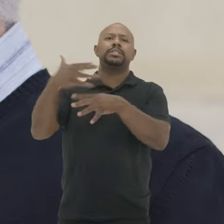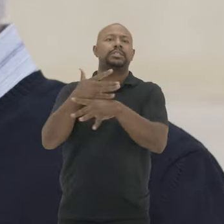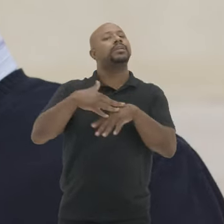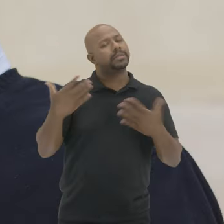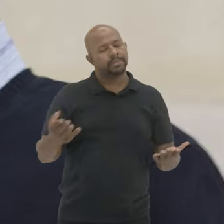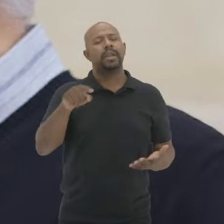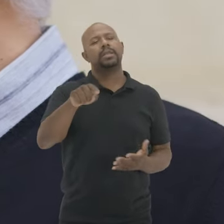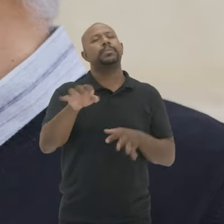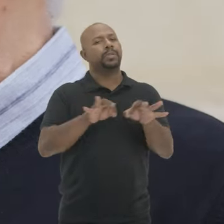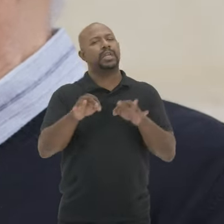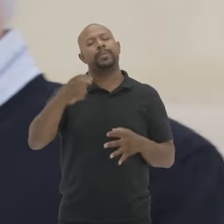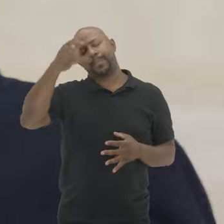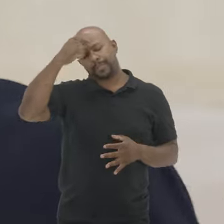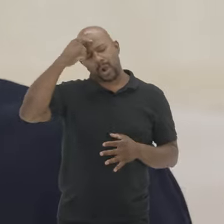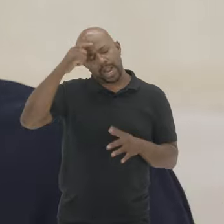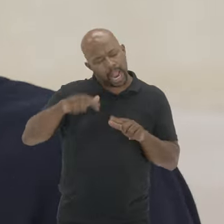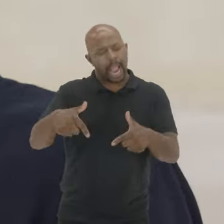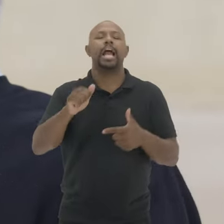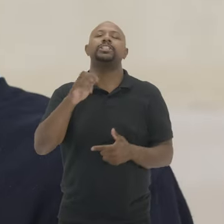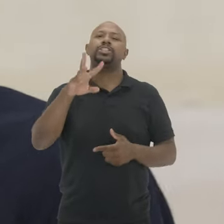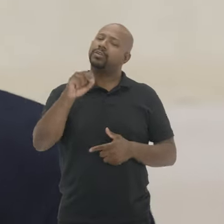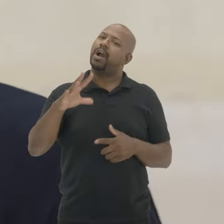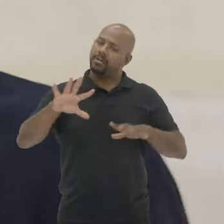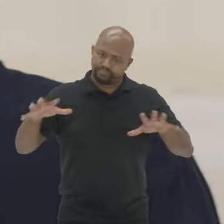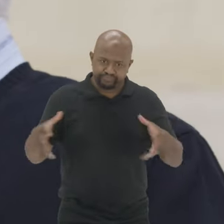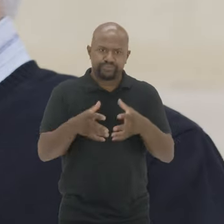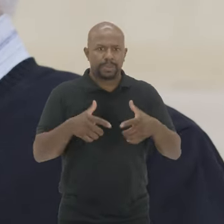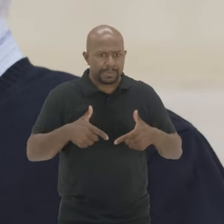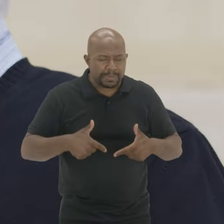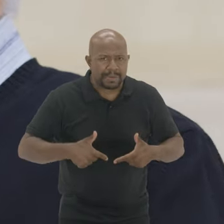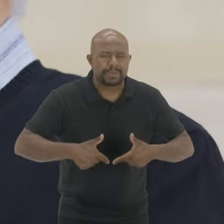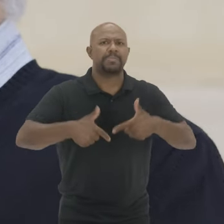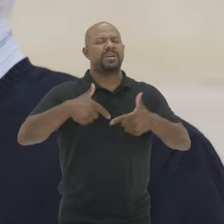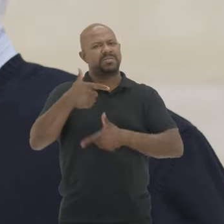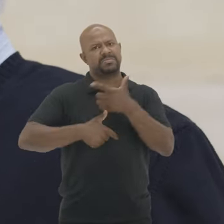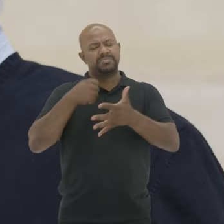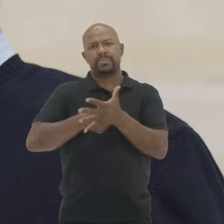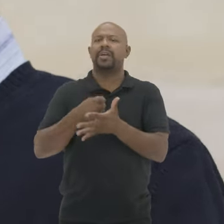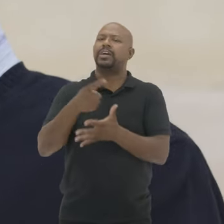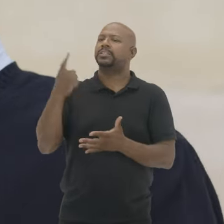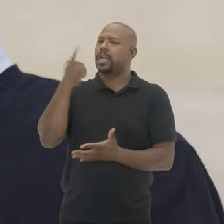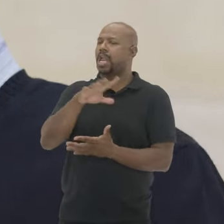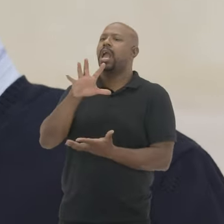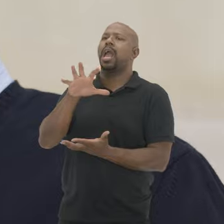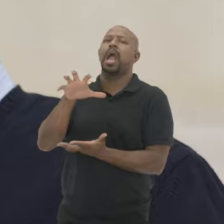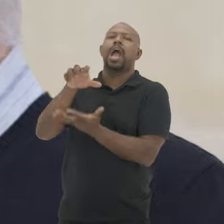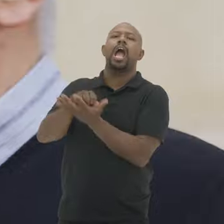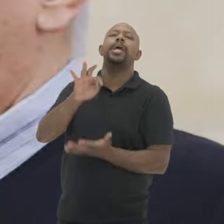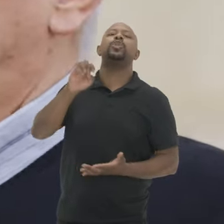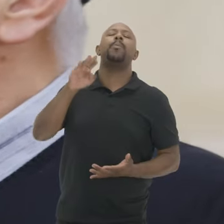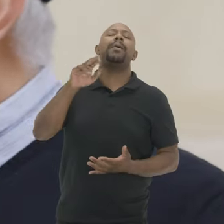E para isso É que o Memória Ativa Se reuniu Ajudou na força-tarefa Para poder fazer O tomamento